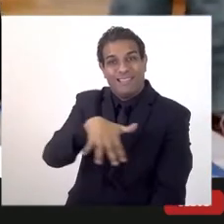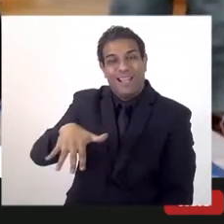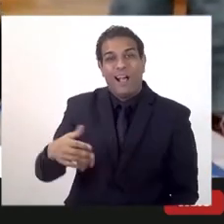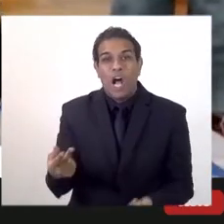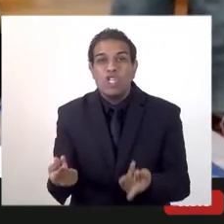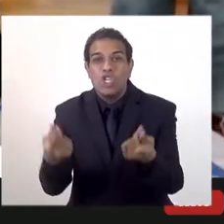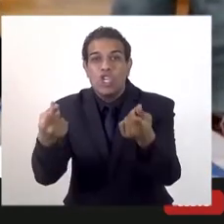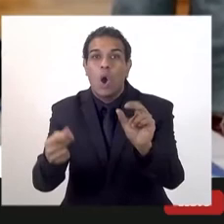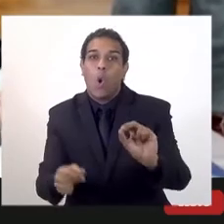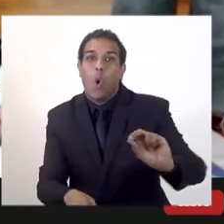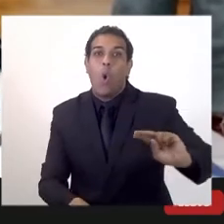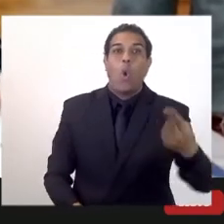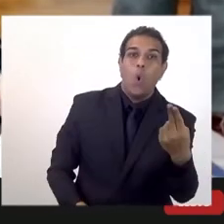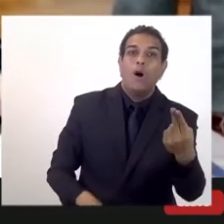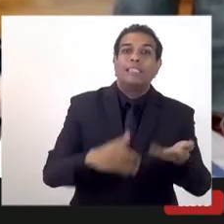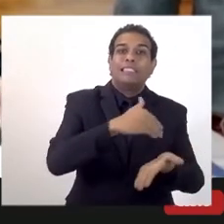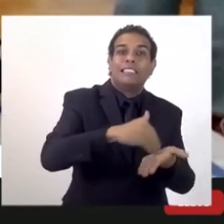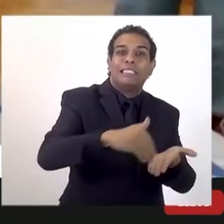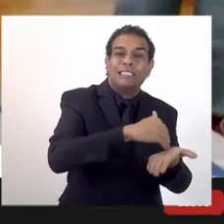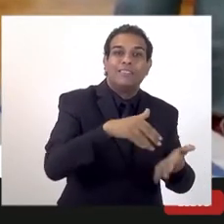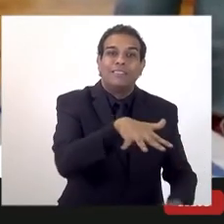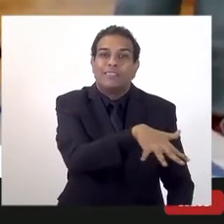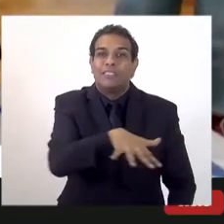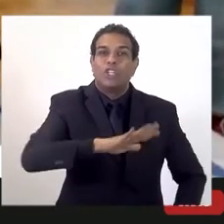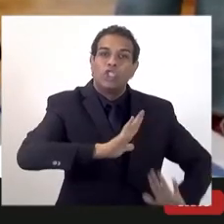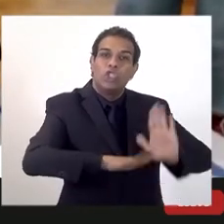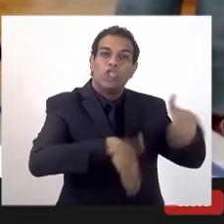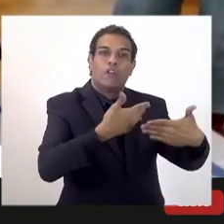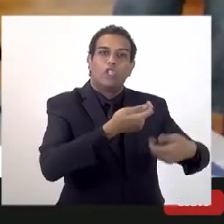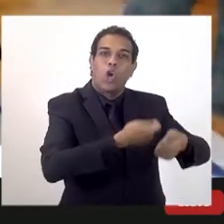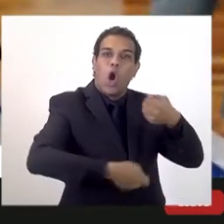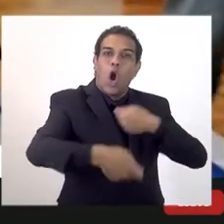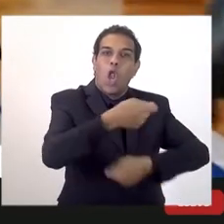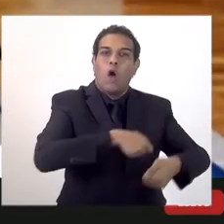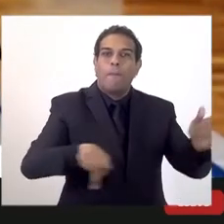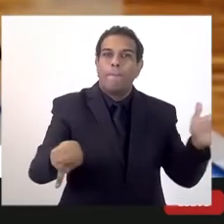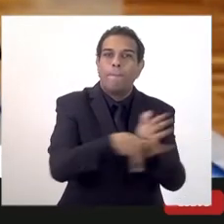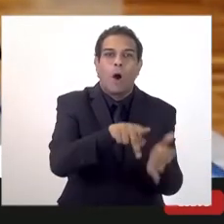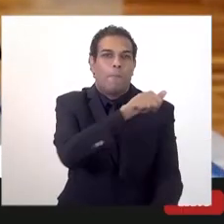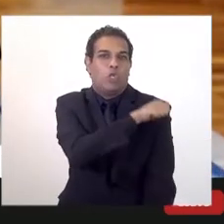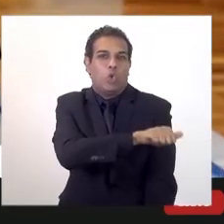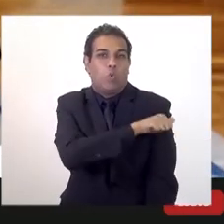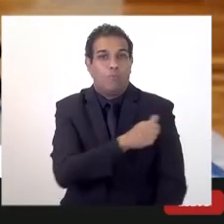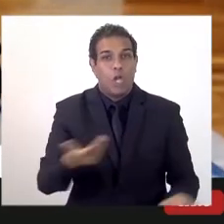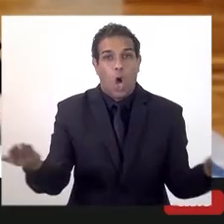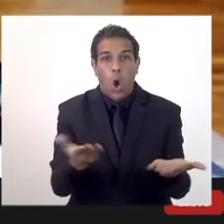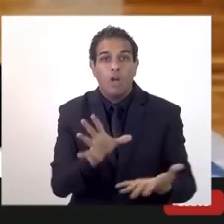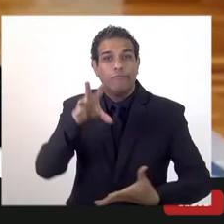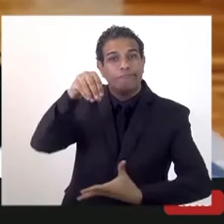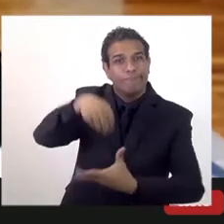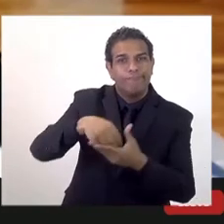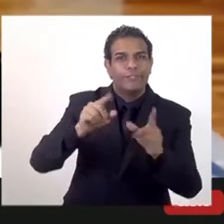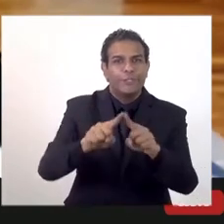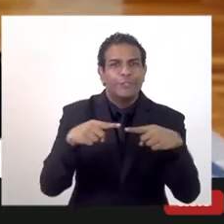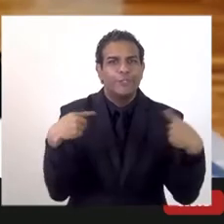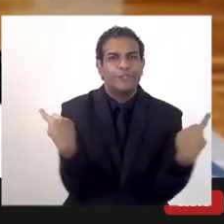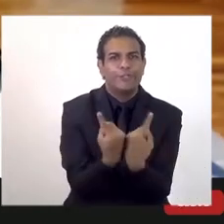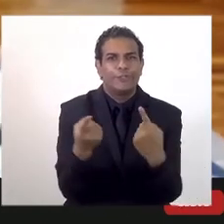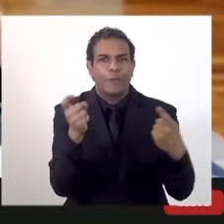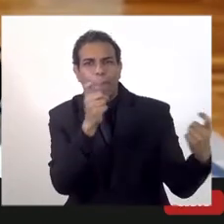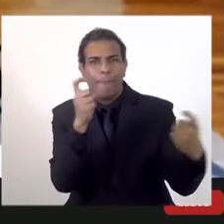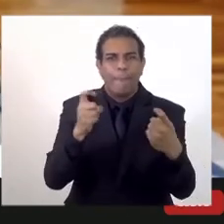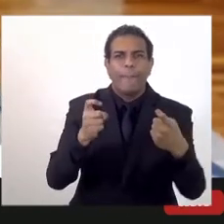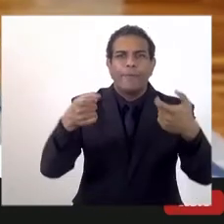ou pelo secretário ou secretário de desenvolvimento econômico. Então, a gente está aqui para ouvir as sugestões,